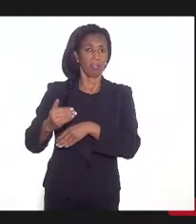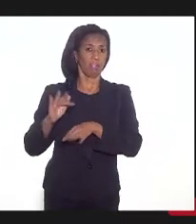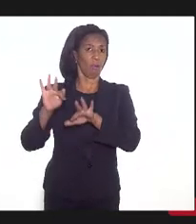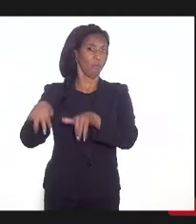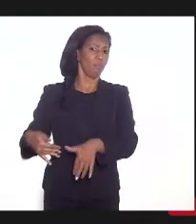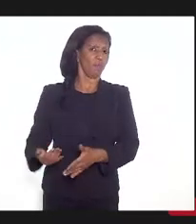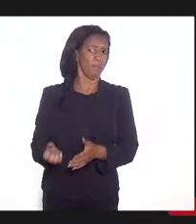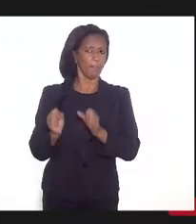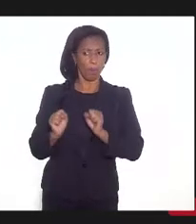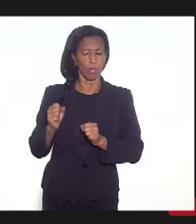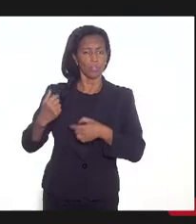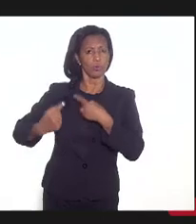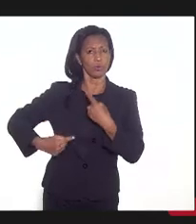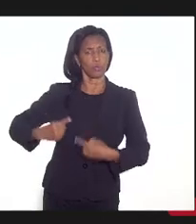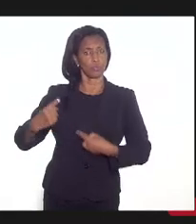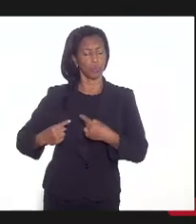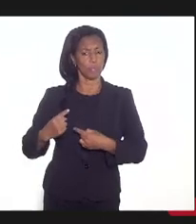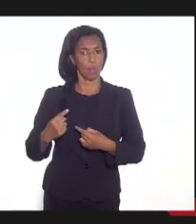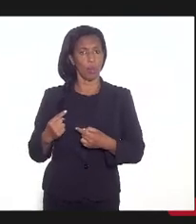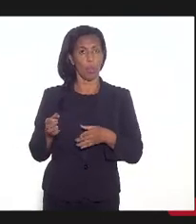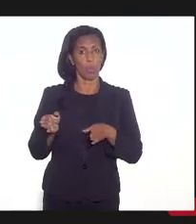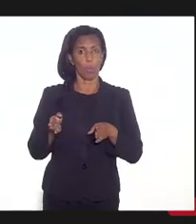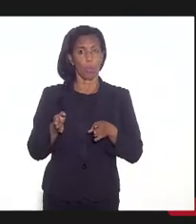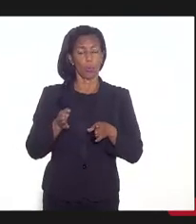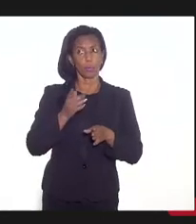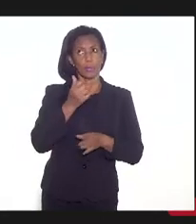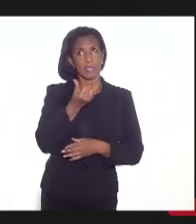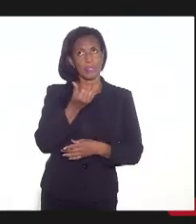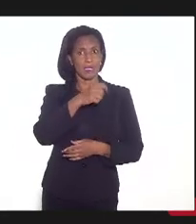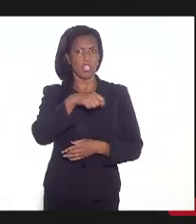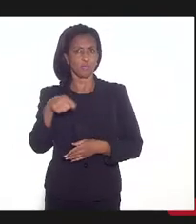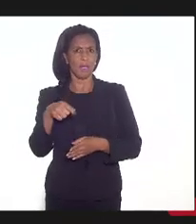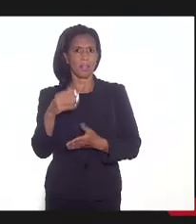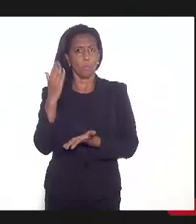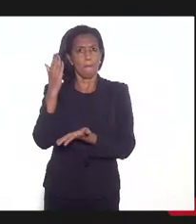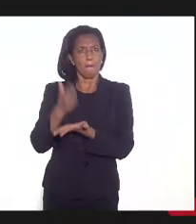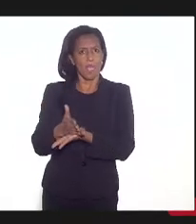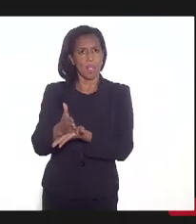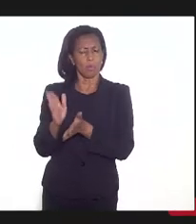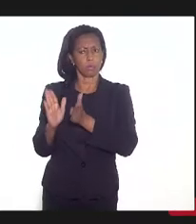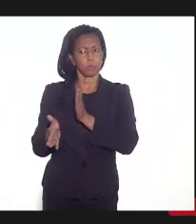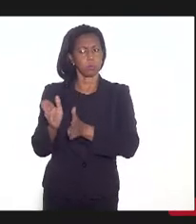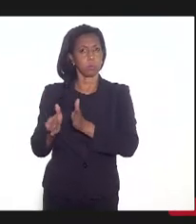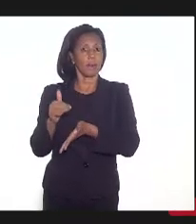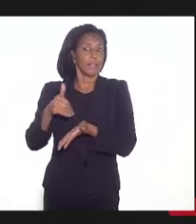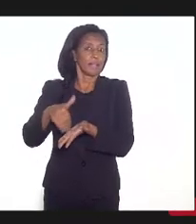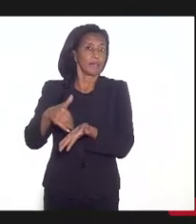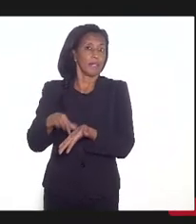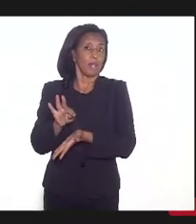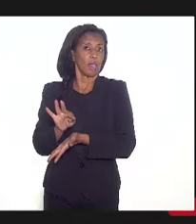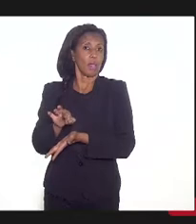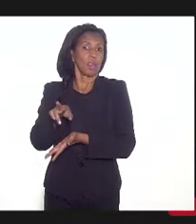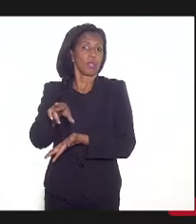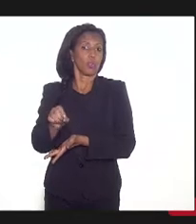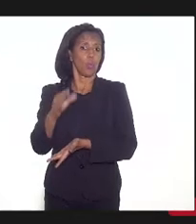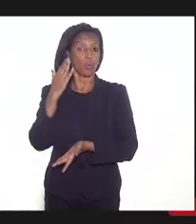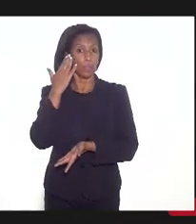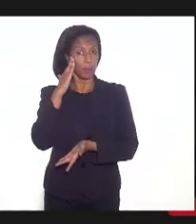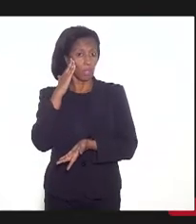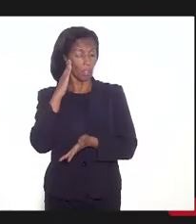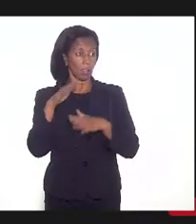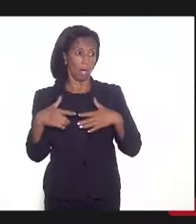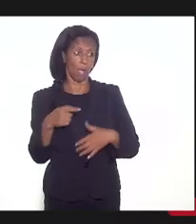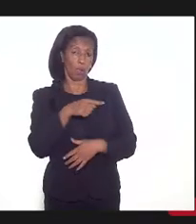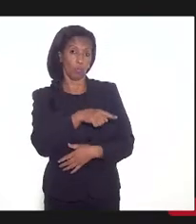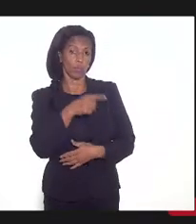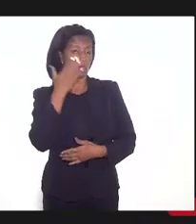Pode ter discussões aqui no meio nesses seis meses que a Secretaria do Tesouro Nacional entenda, com isso, a gente não